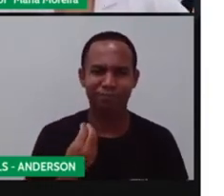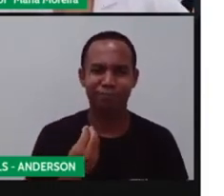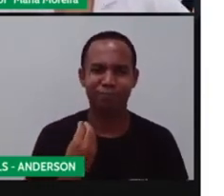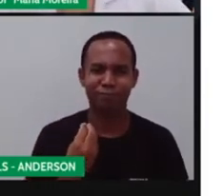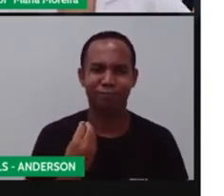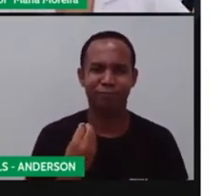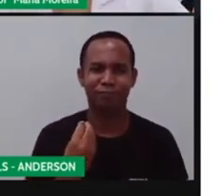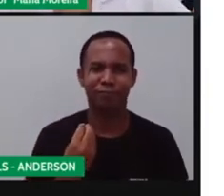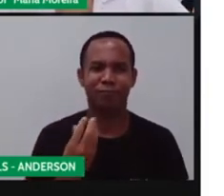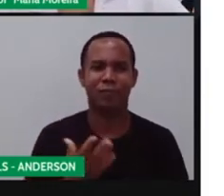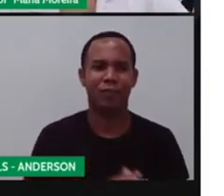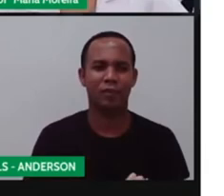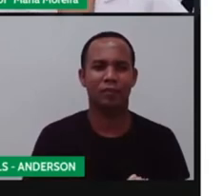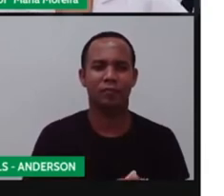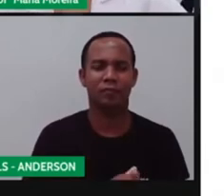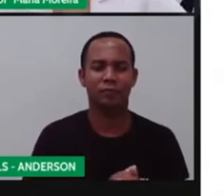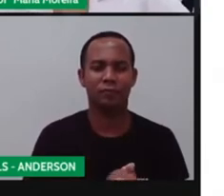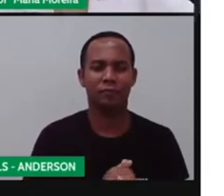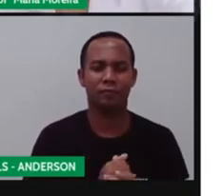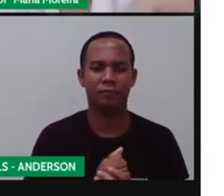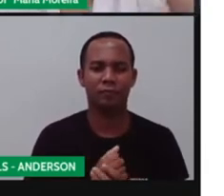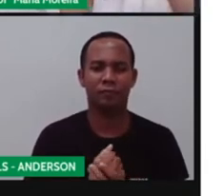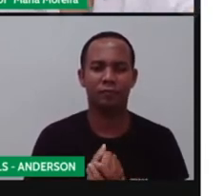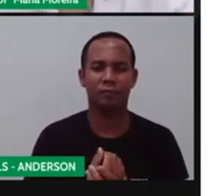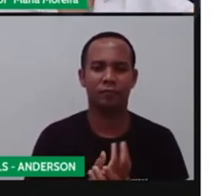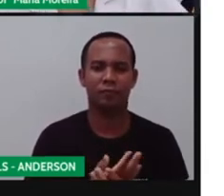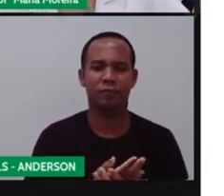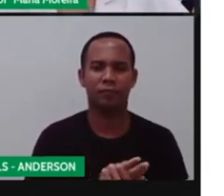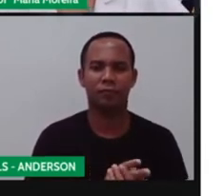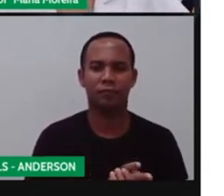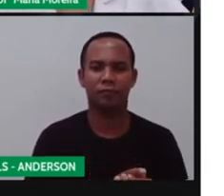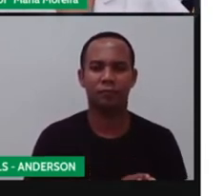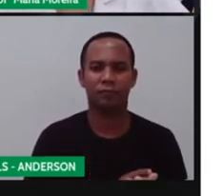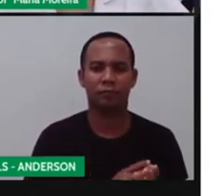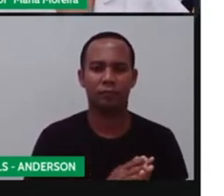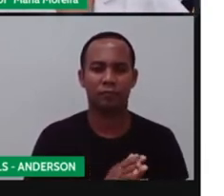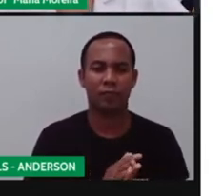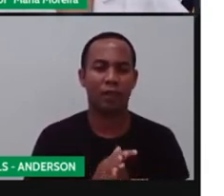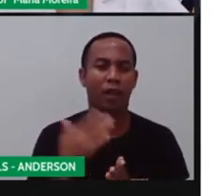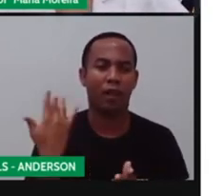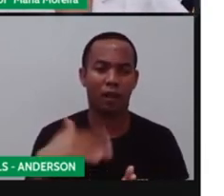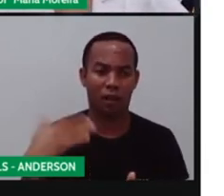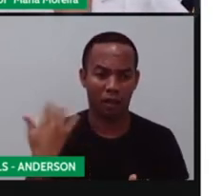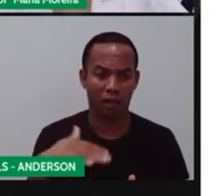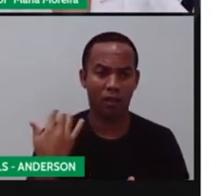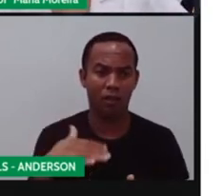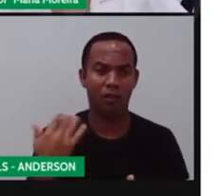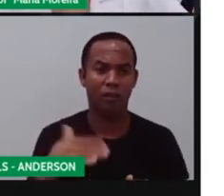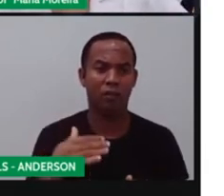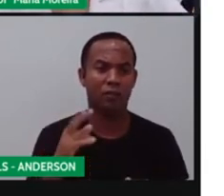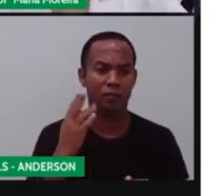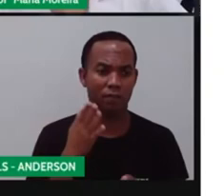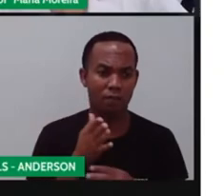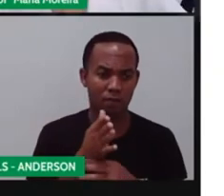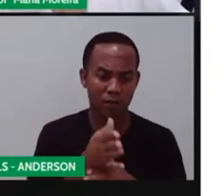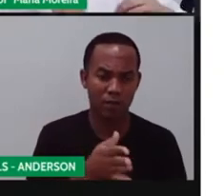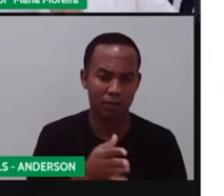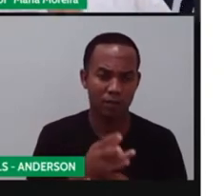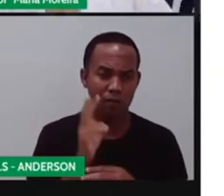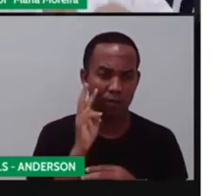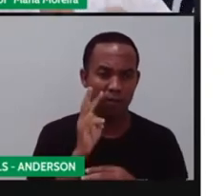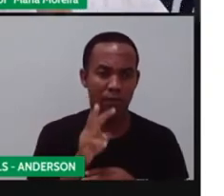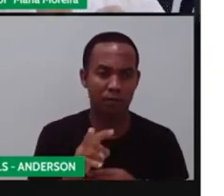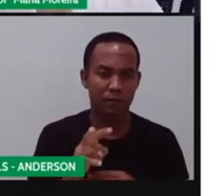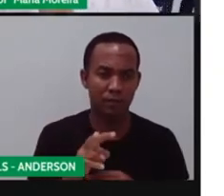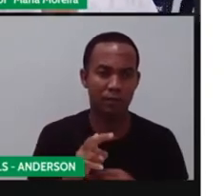a Casa Branca junto. Vem tudo arrastando naquela boneca. E é uma fortuna. E aí? Imagine